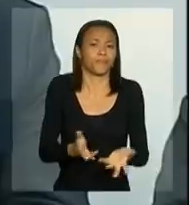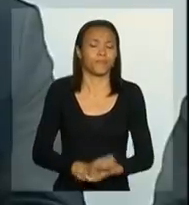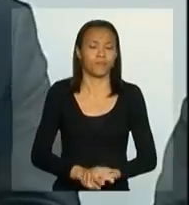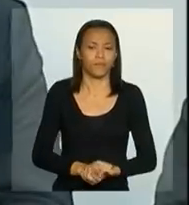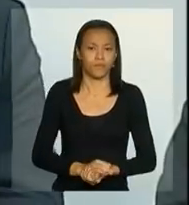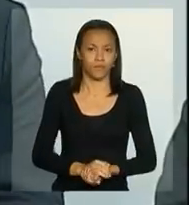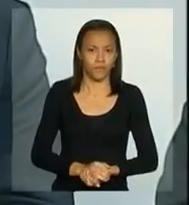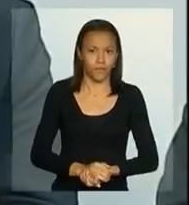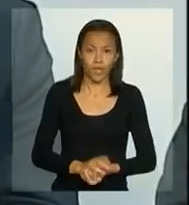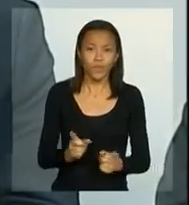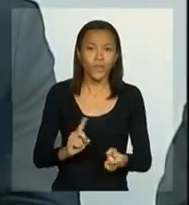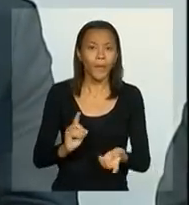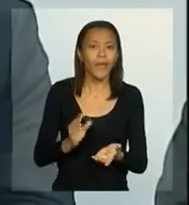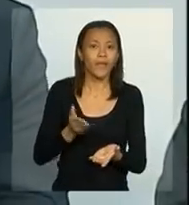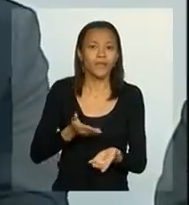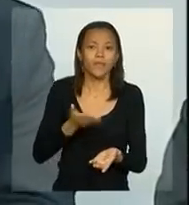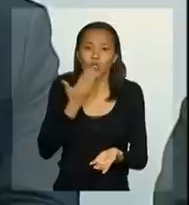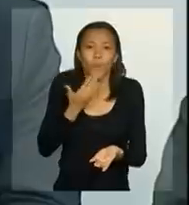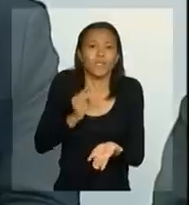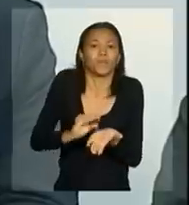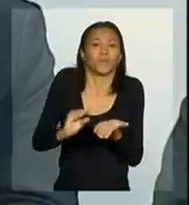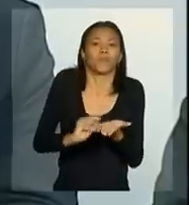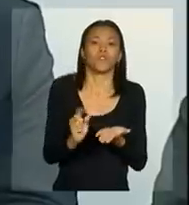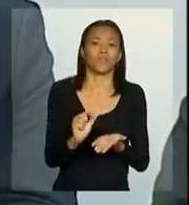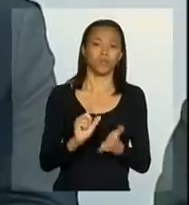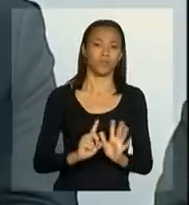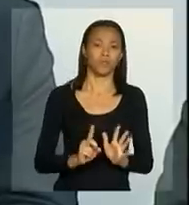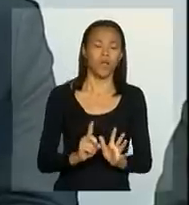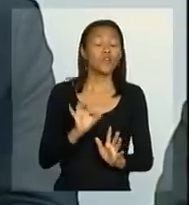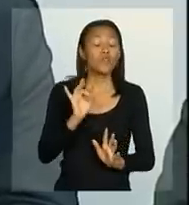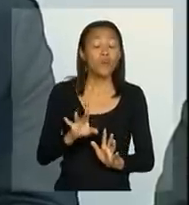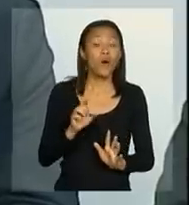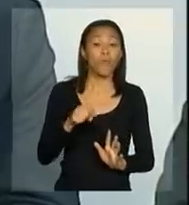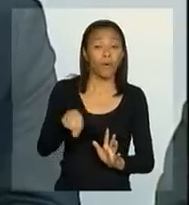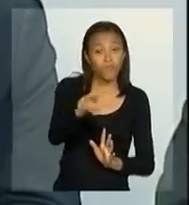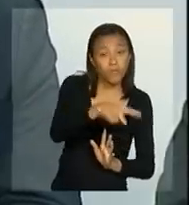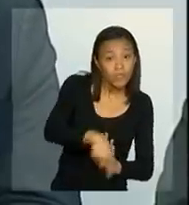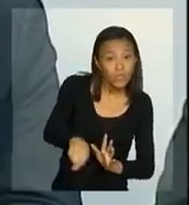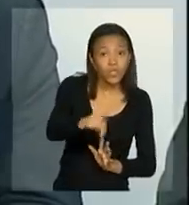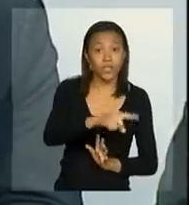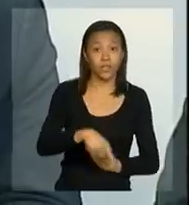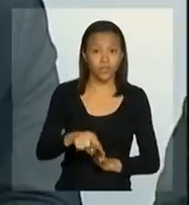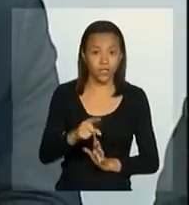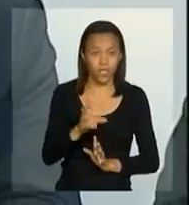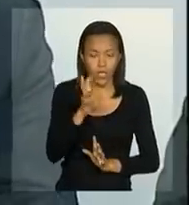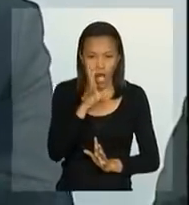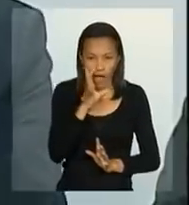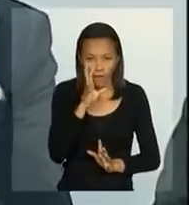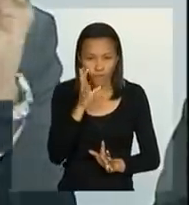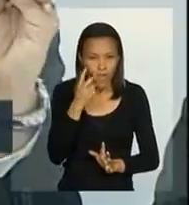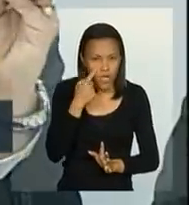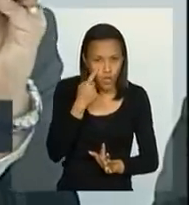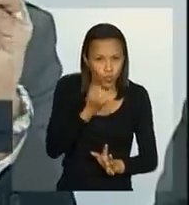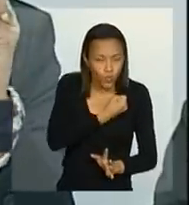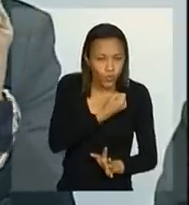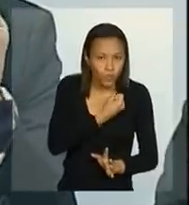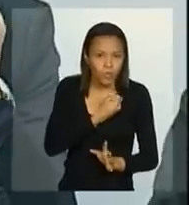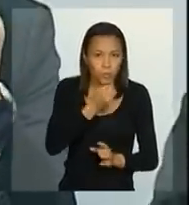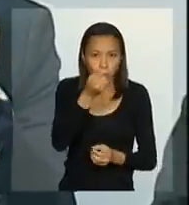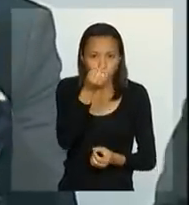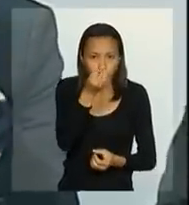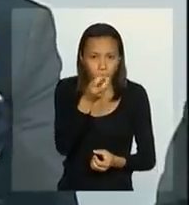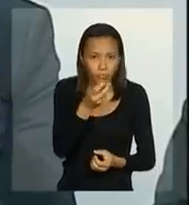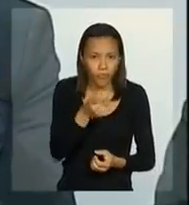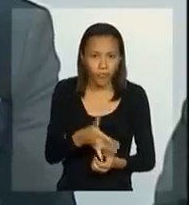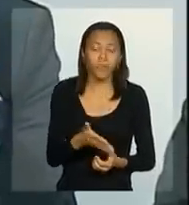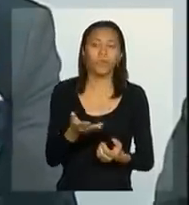Não é sobrando recurso. Por exemplo, só para os senhores que acompanham, digamos assim, esses números da peça orçamentária.